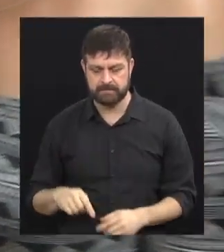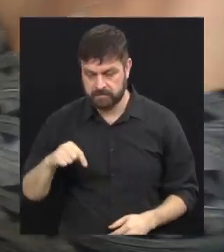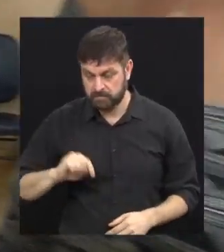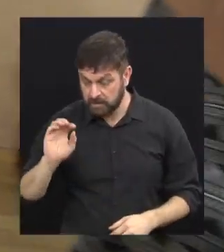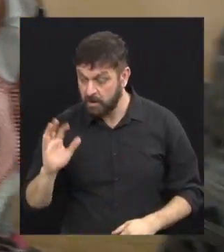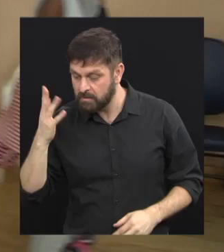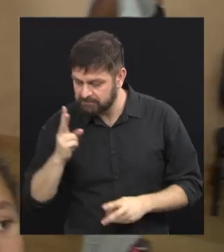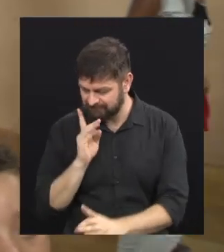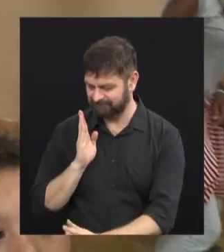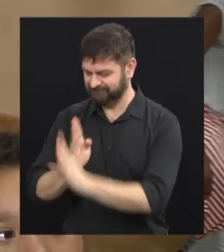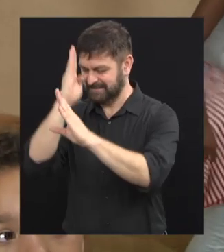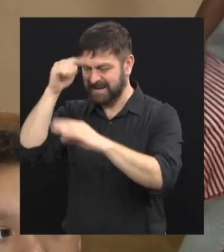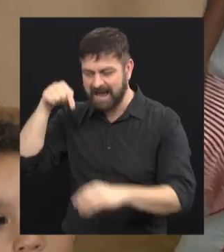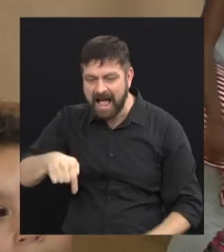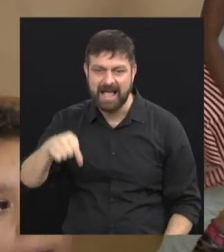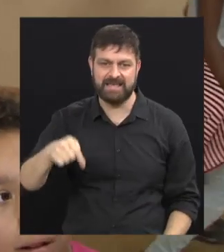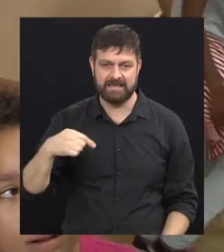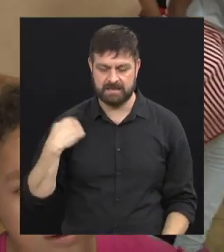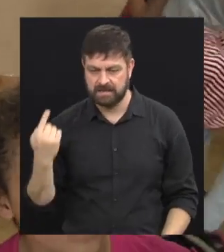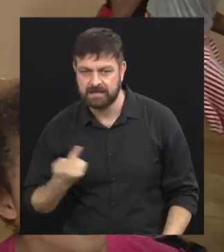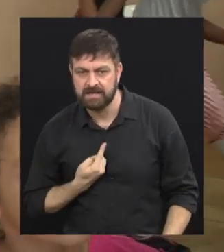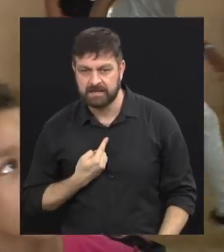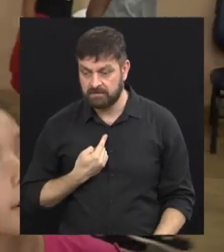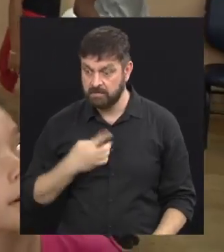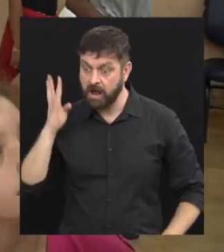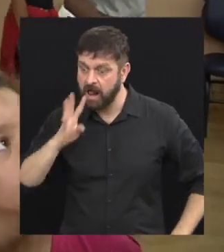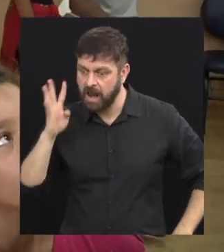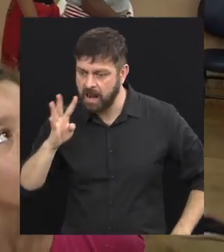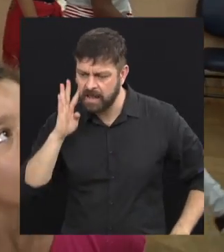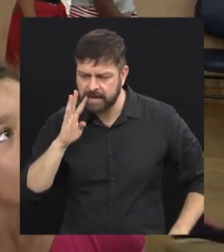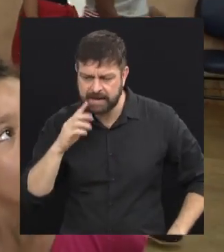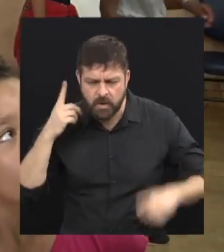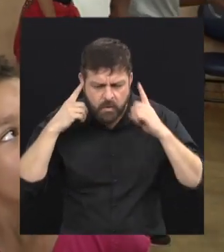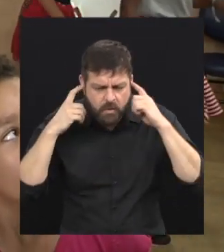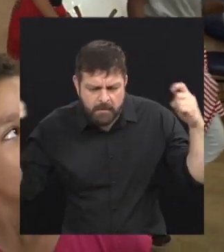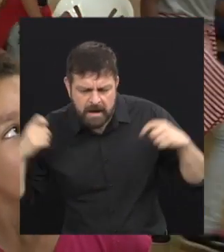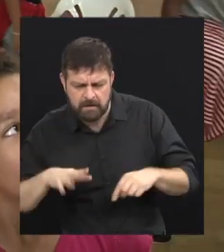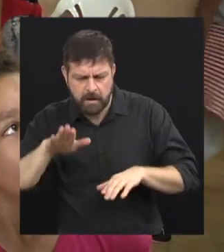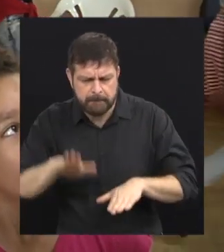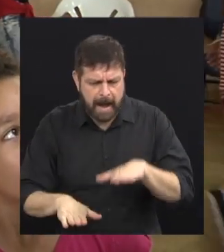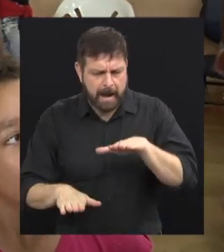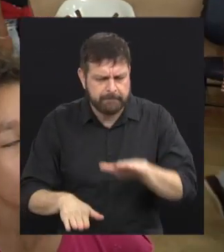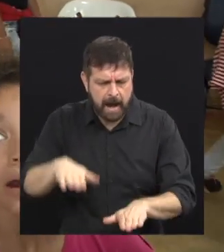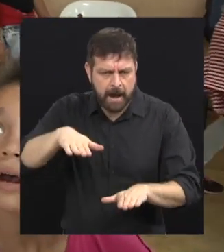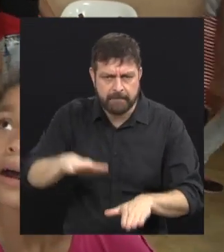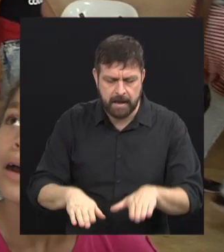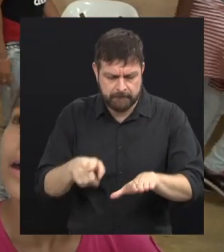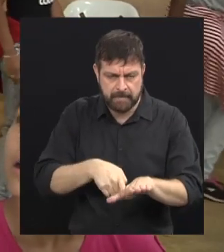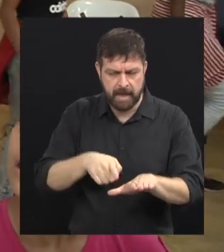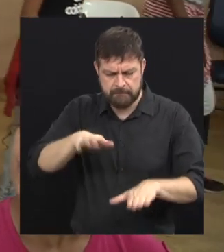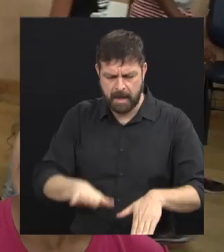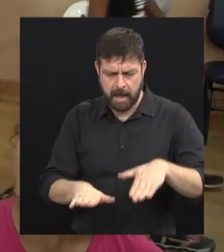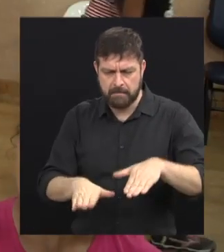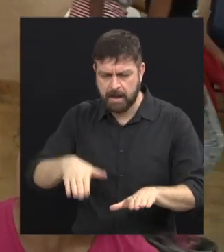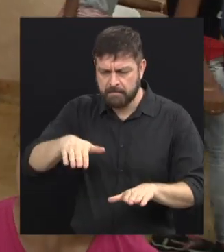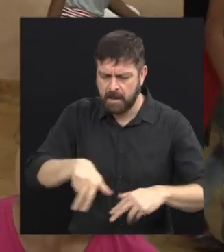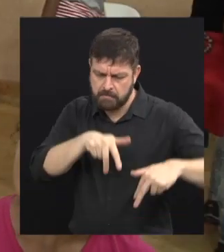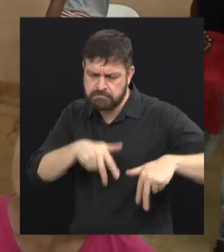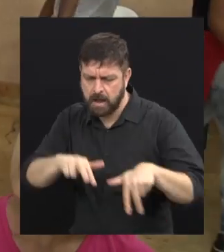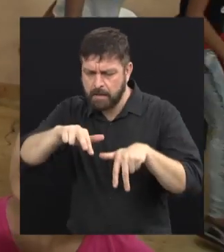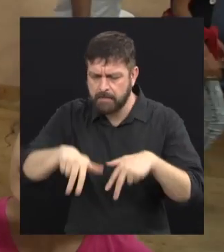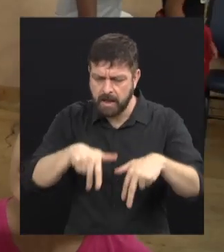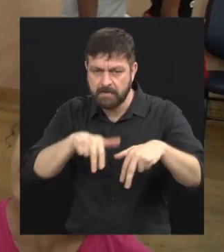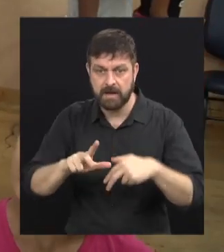eu descobri o sapateado aqui, então eu achava super bacana o barulho dos sapatos. Aí eu fiquei muito